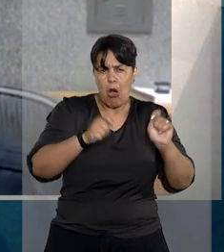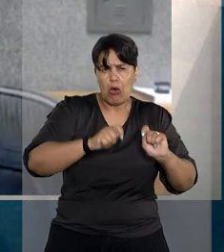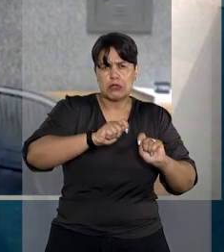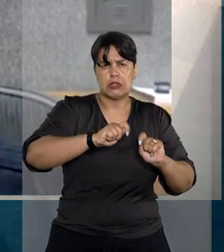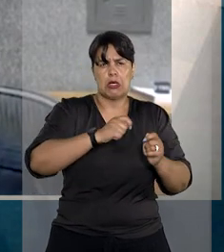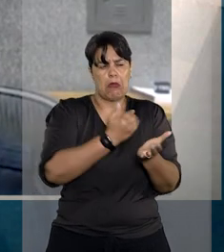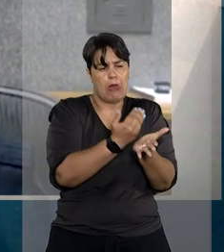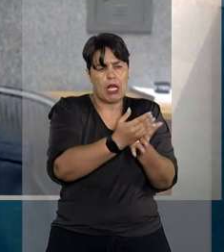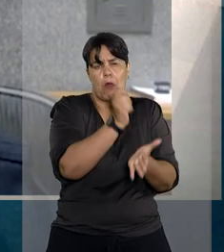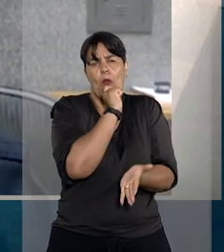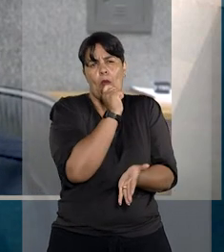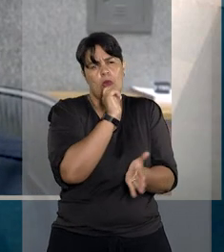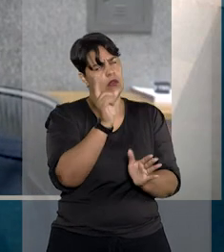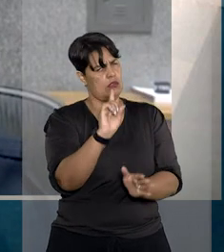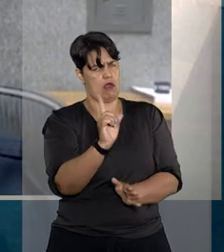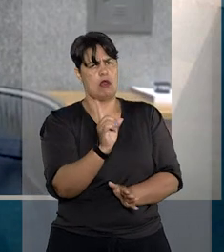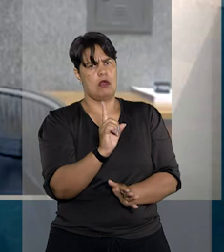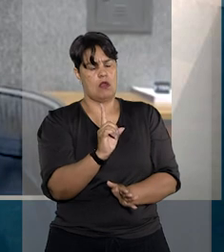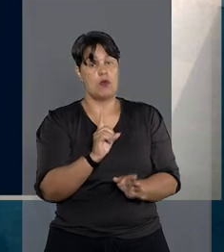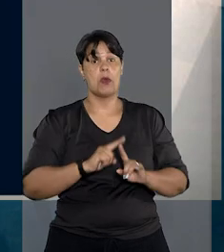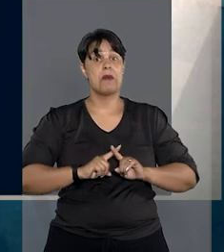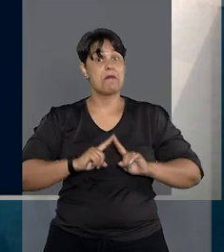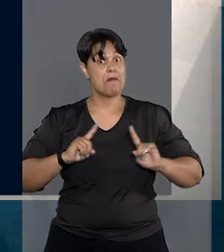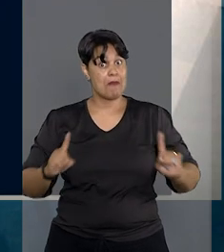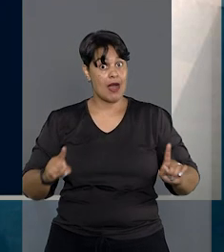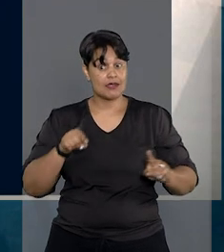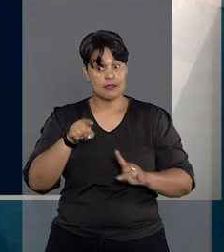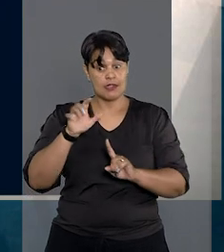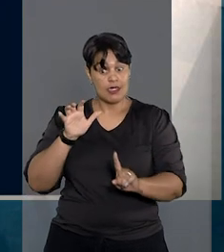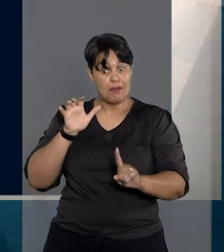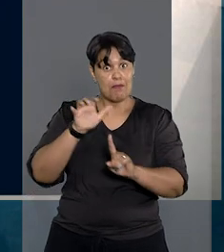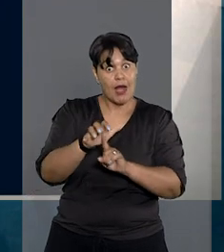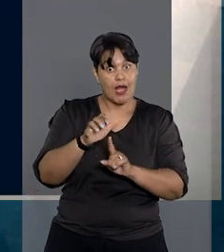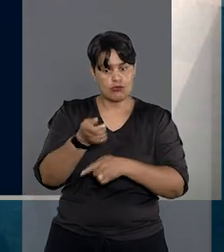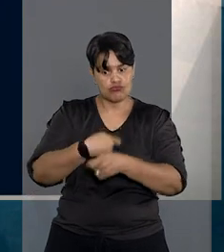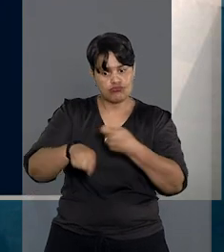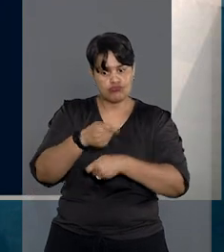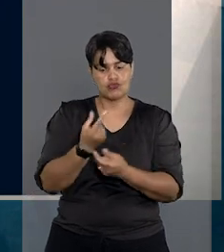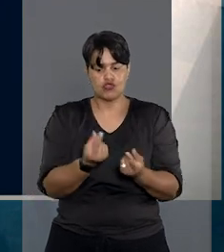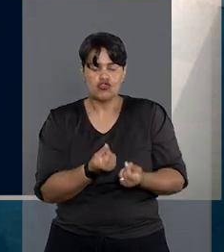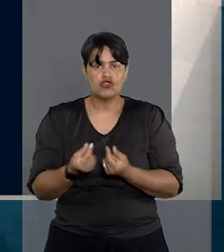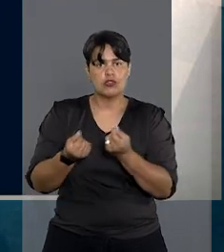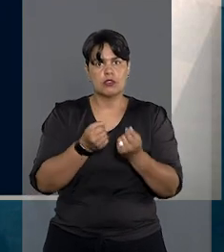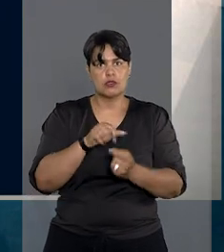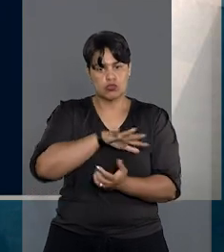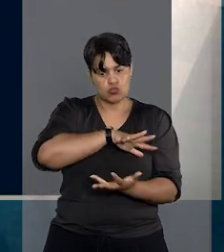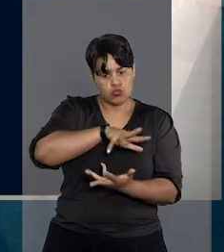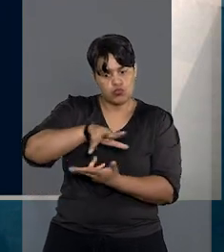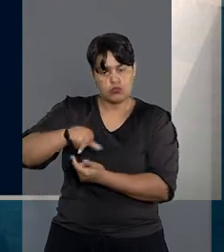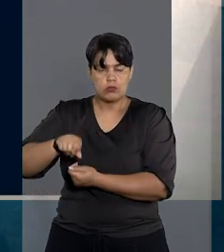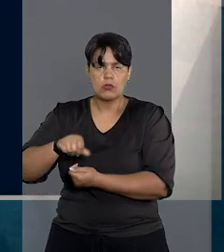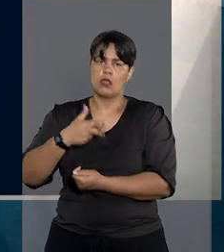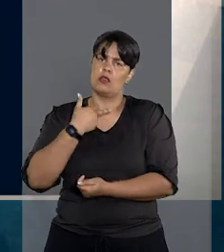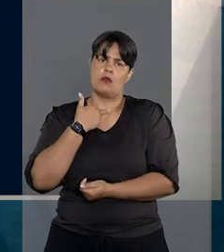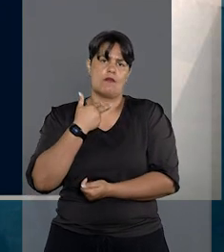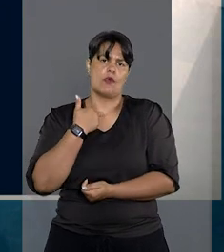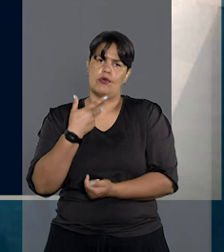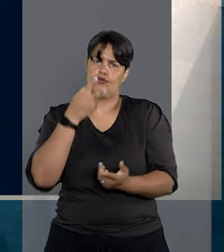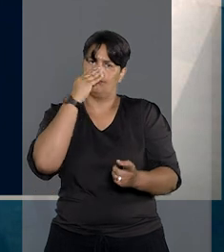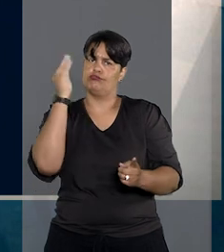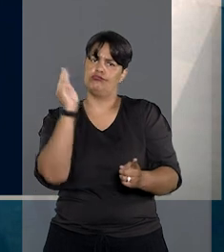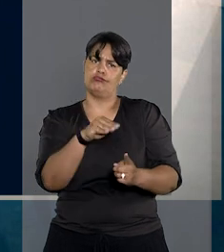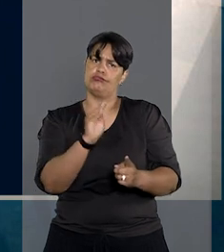inadimplemento dos contratos assumidos, mas o grave impacto na situação socioeconômica mundial não pode ser